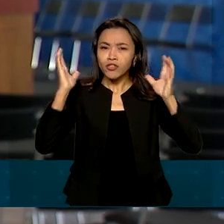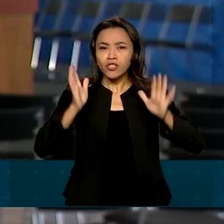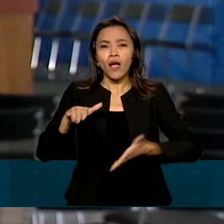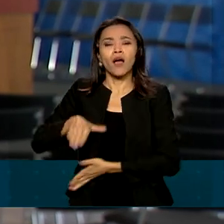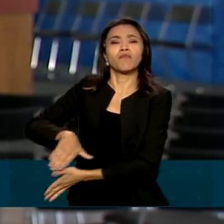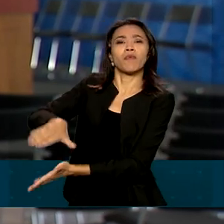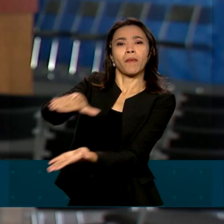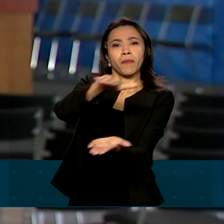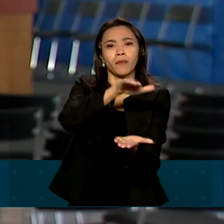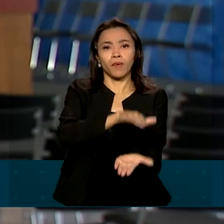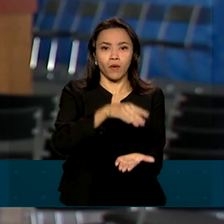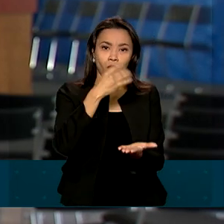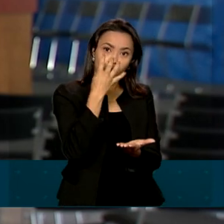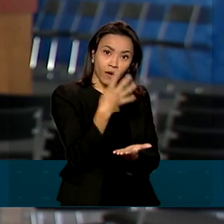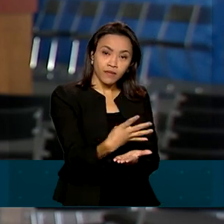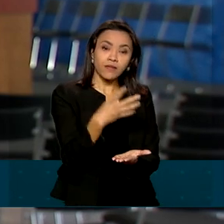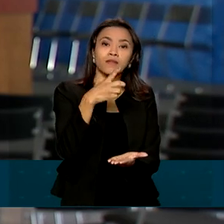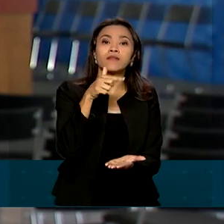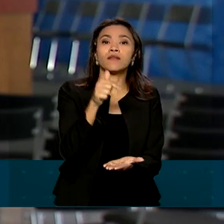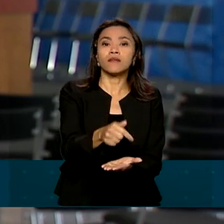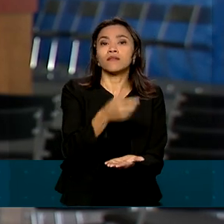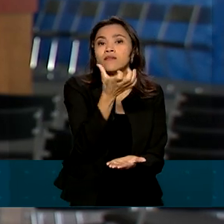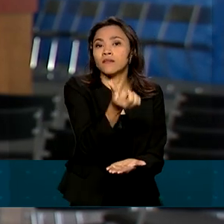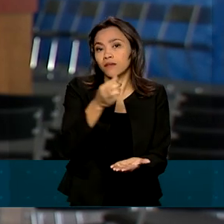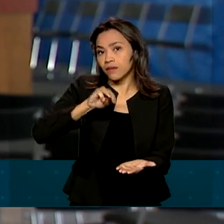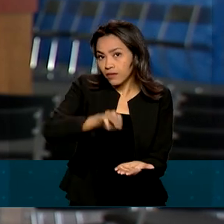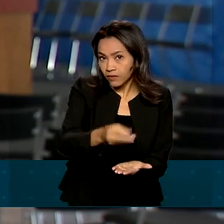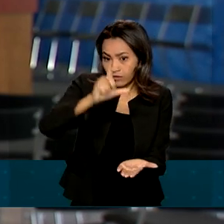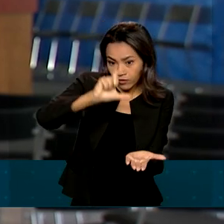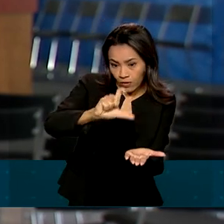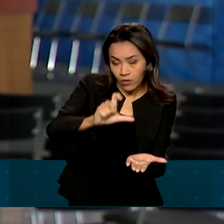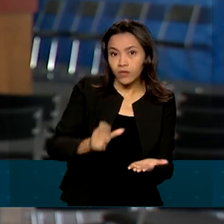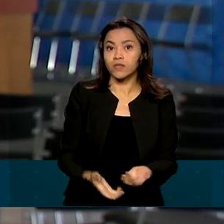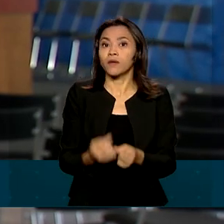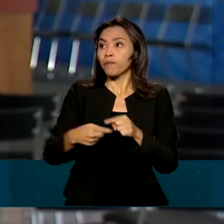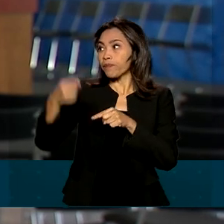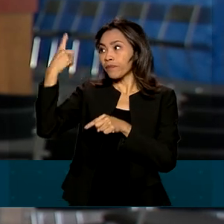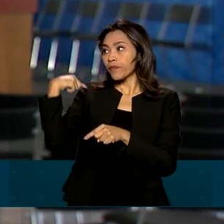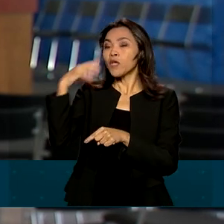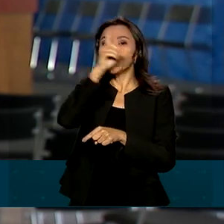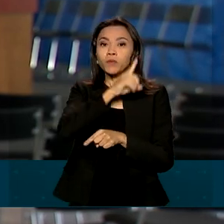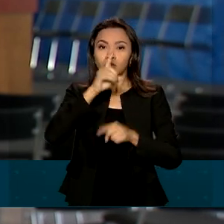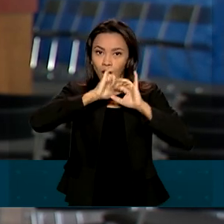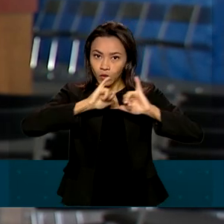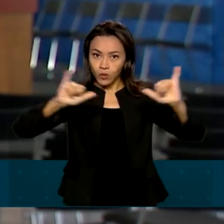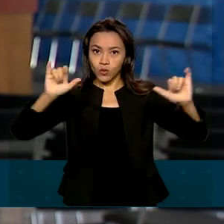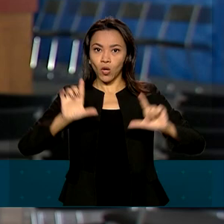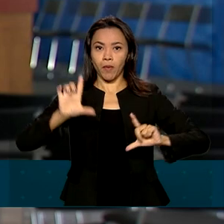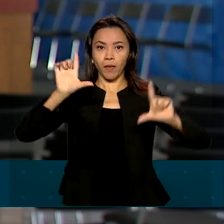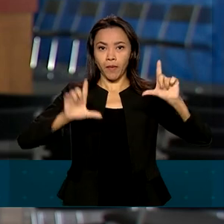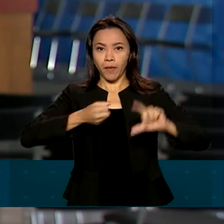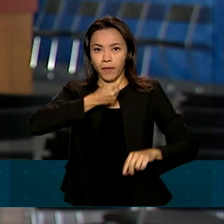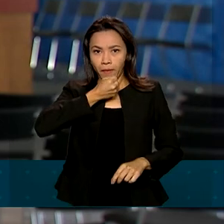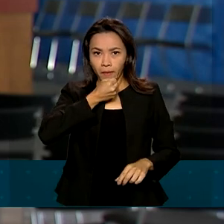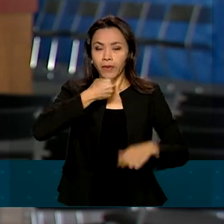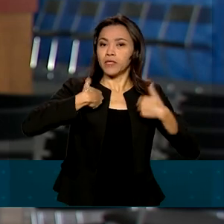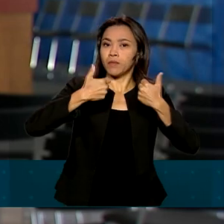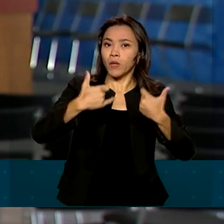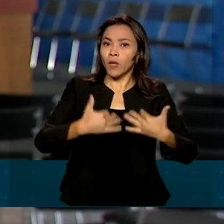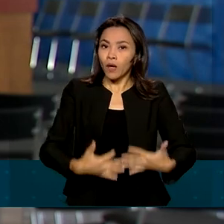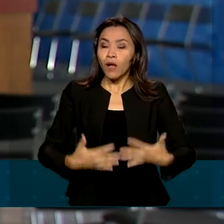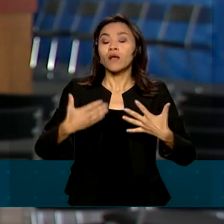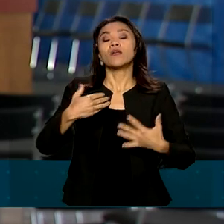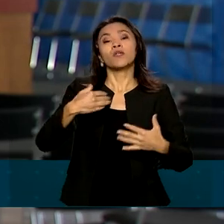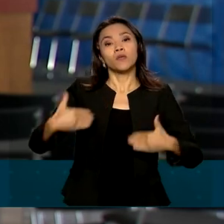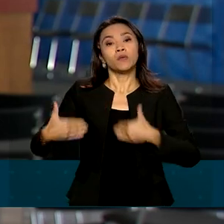476 milhões de doses de vacina. No pronunciamento deste domingo, Queiroga disse que apesar da decisão, o Ministério da Saúde